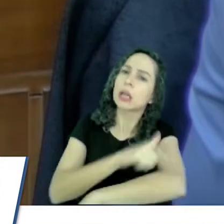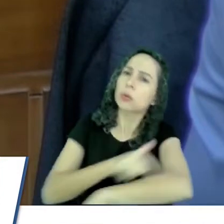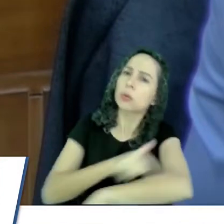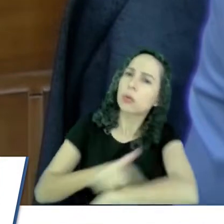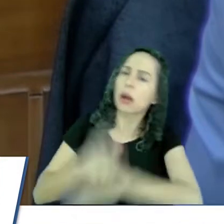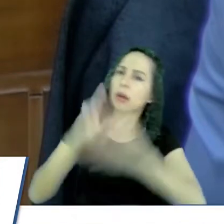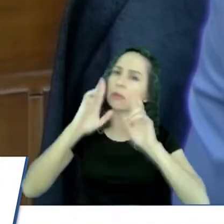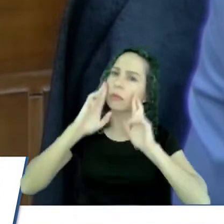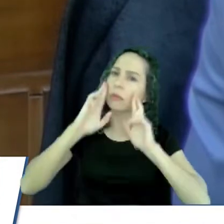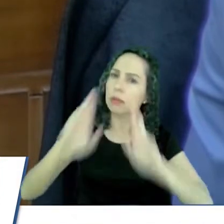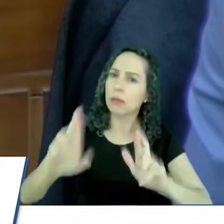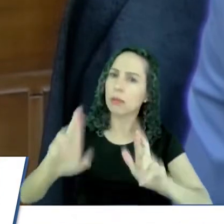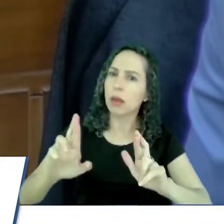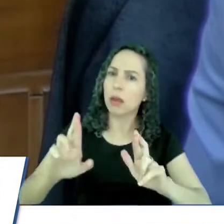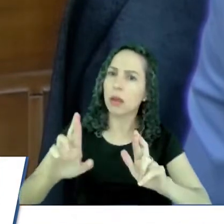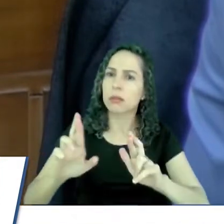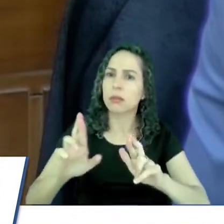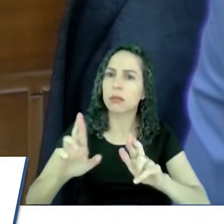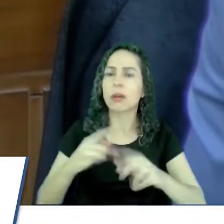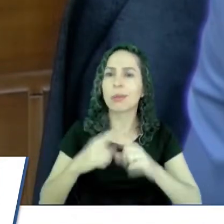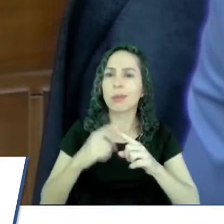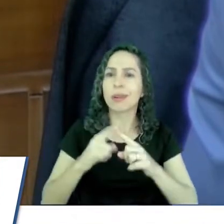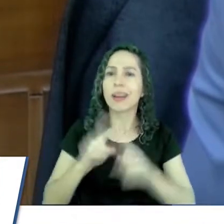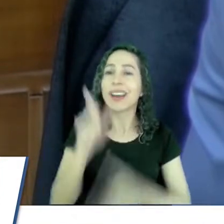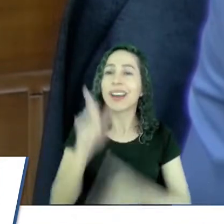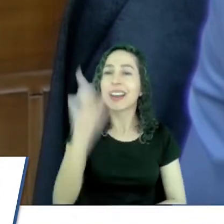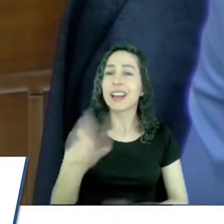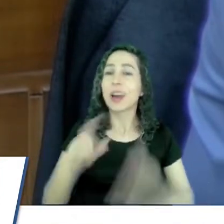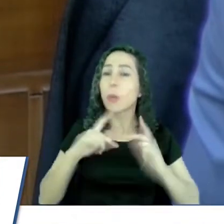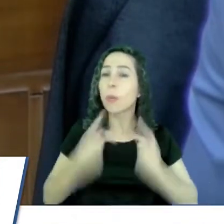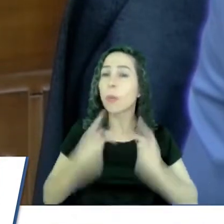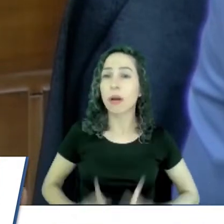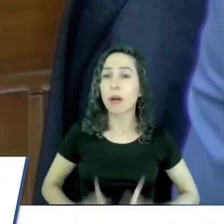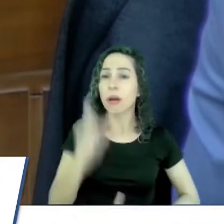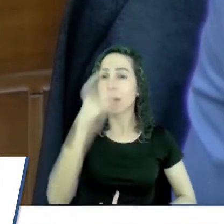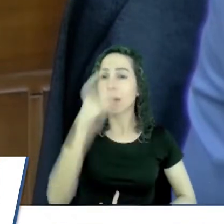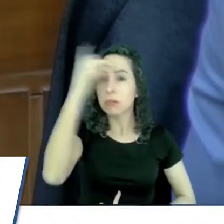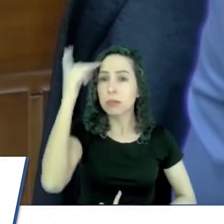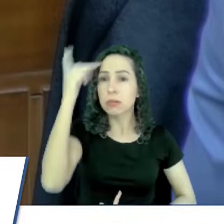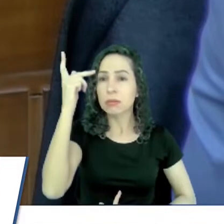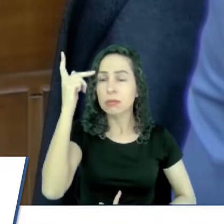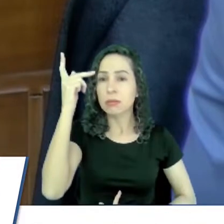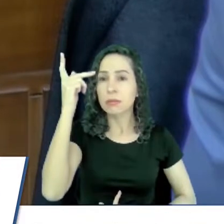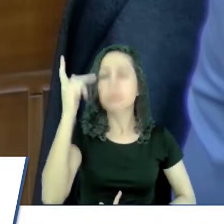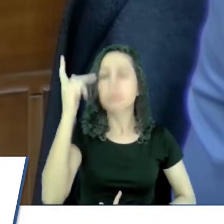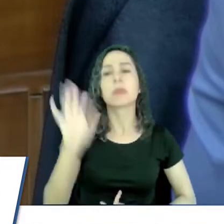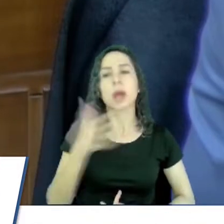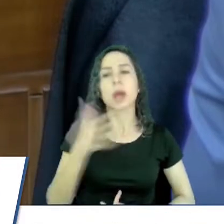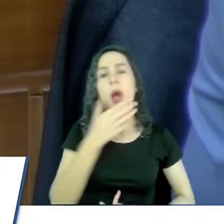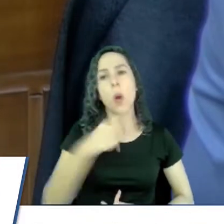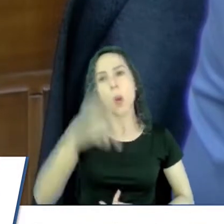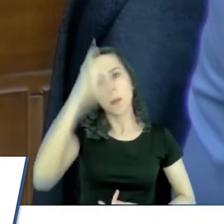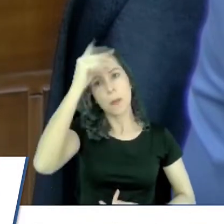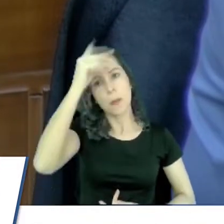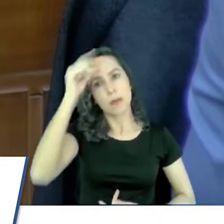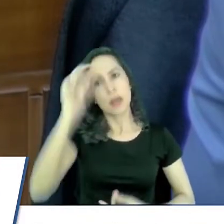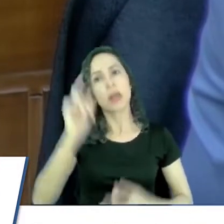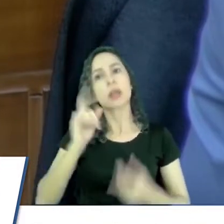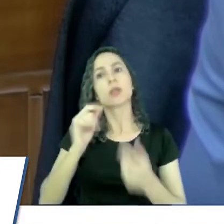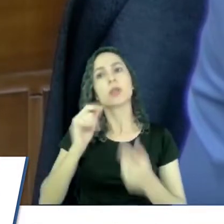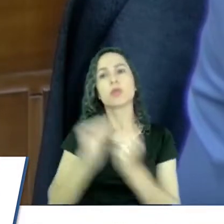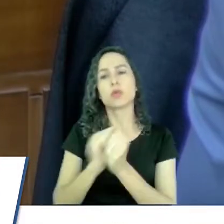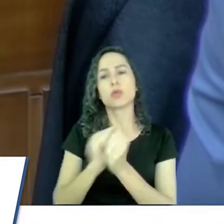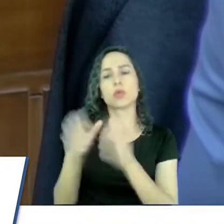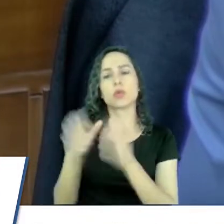porque nós estamos tratando com o ser humano. Mas o prefeito já está atuando, juntamente com o seu jurídico, e